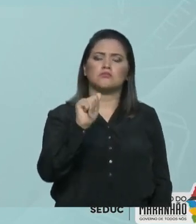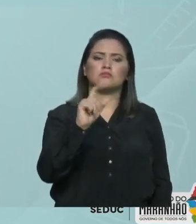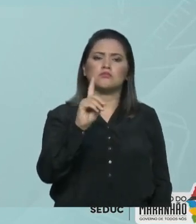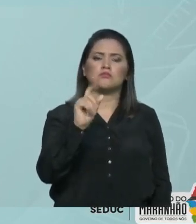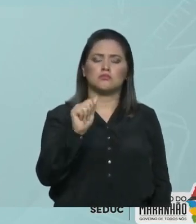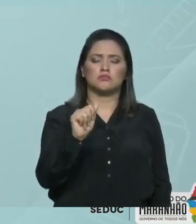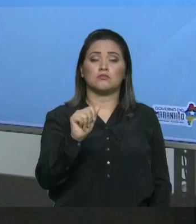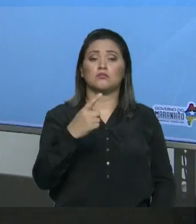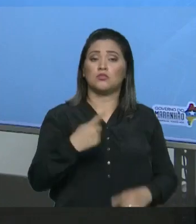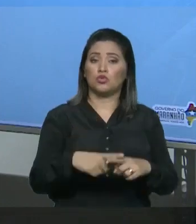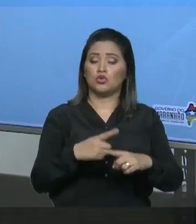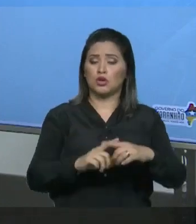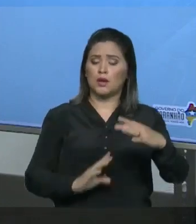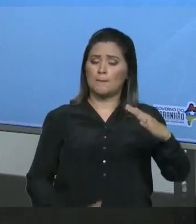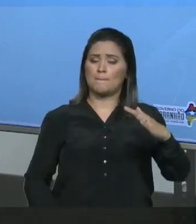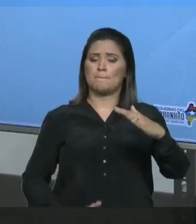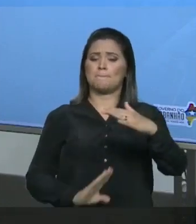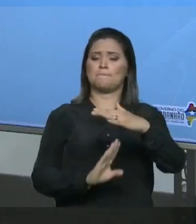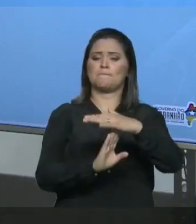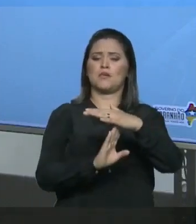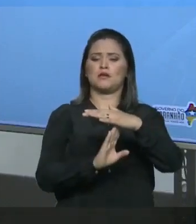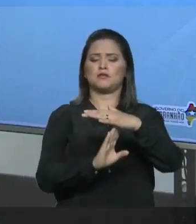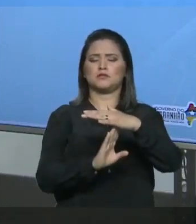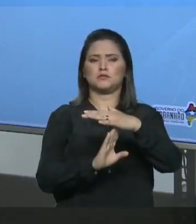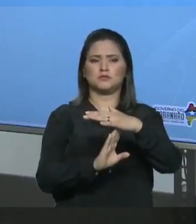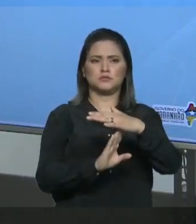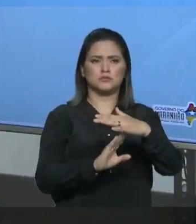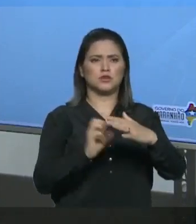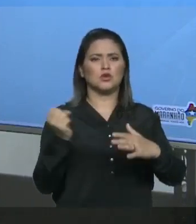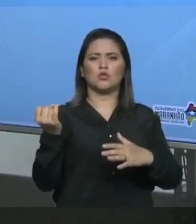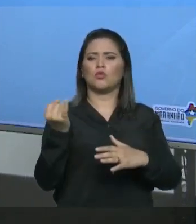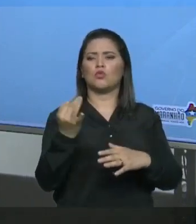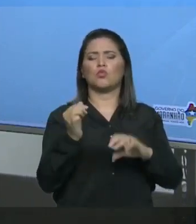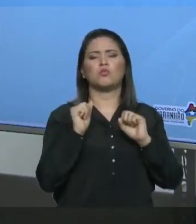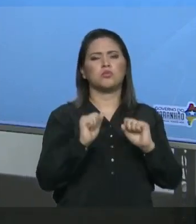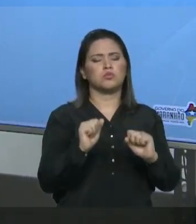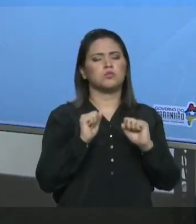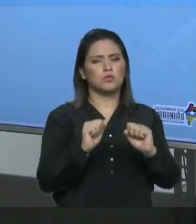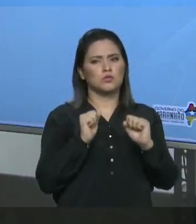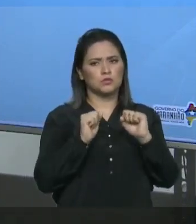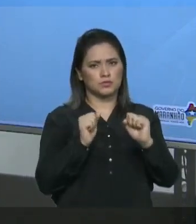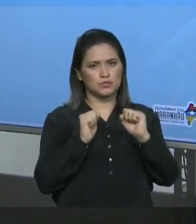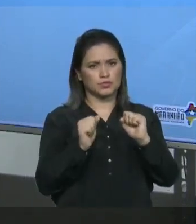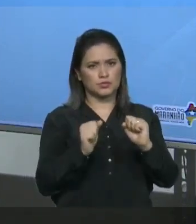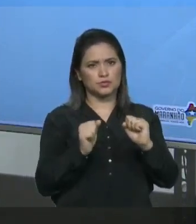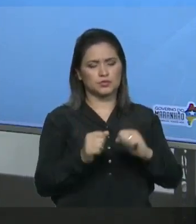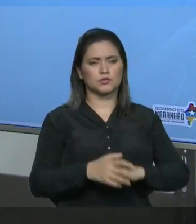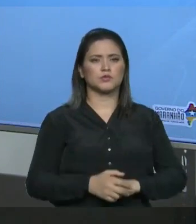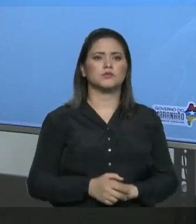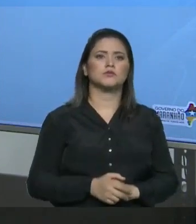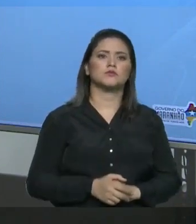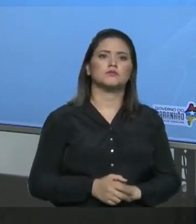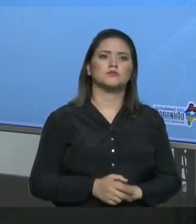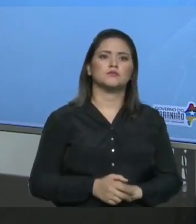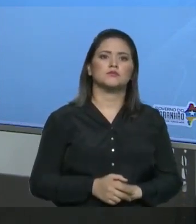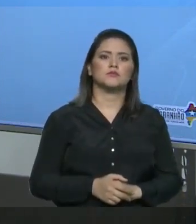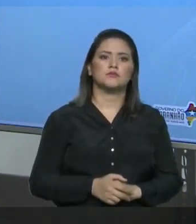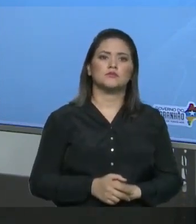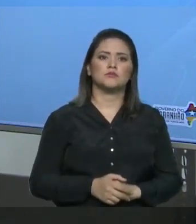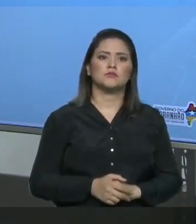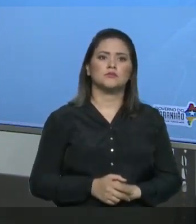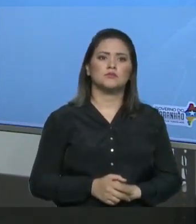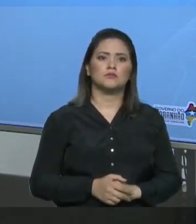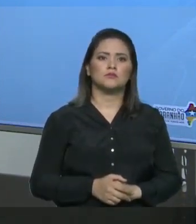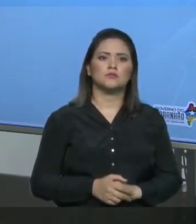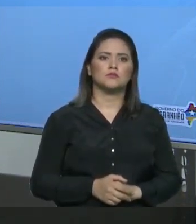máxima quantidade De soluto Permitida Naquela quantidade Padrão de água Naquela temperatura A uma da temperatura Que é de 15